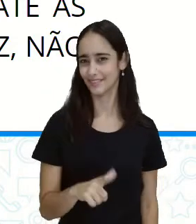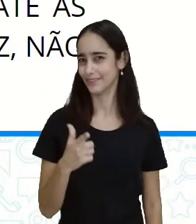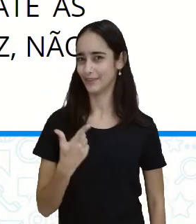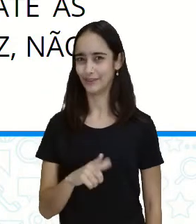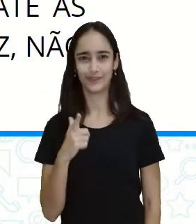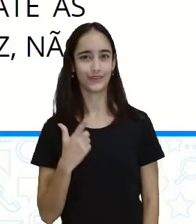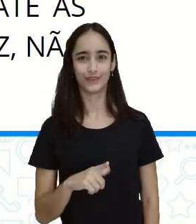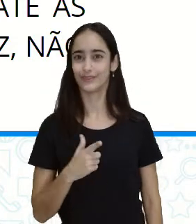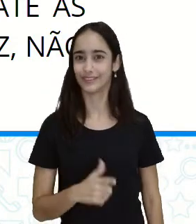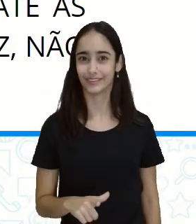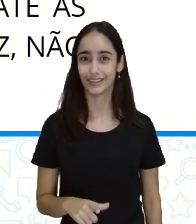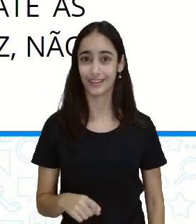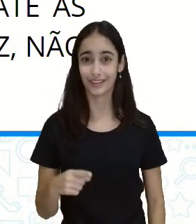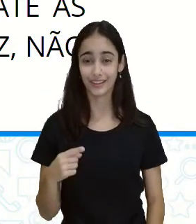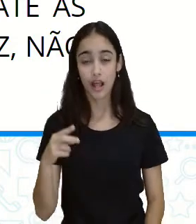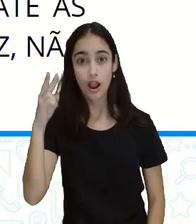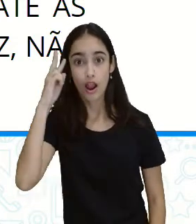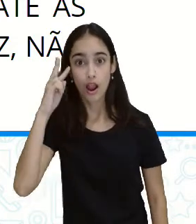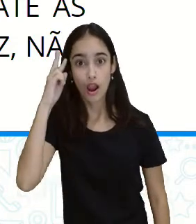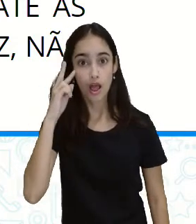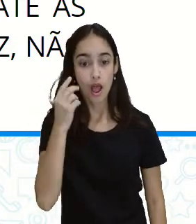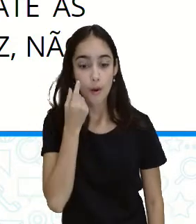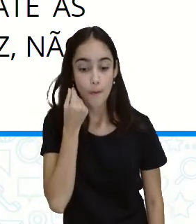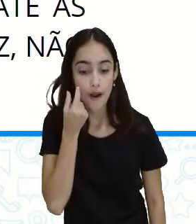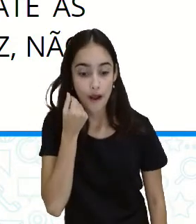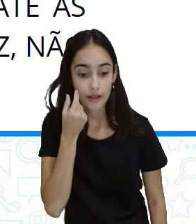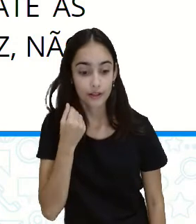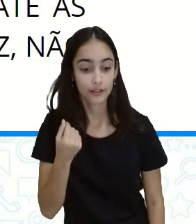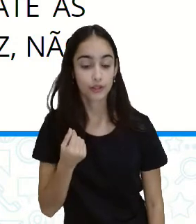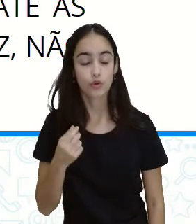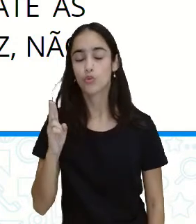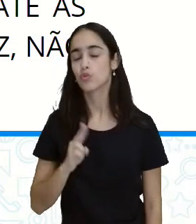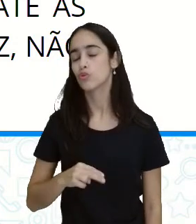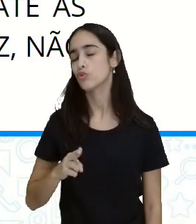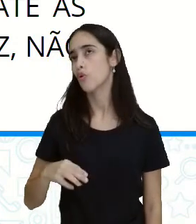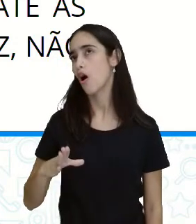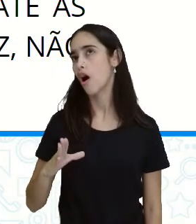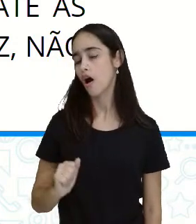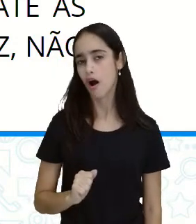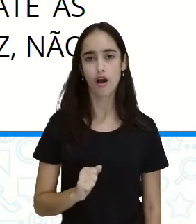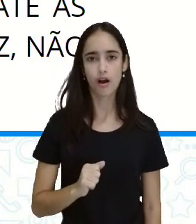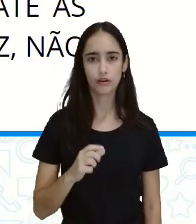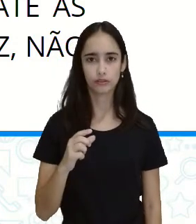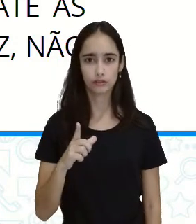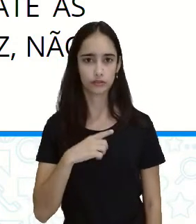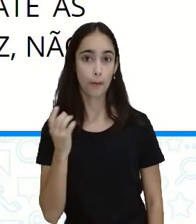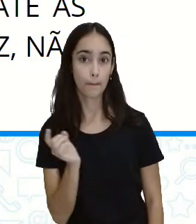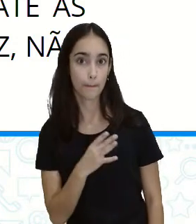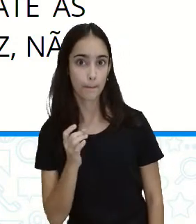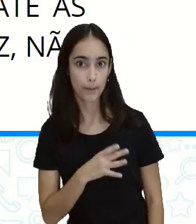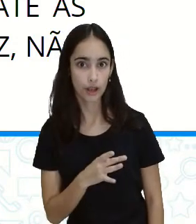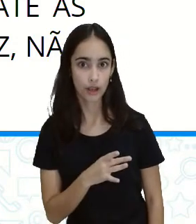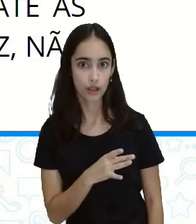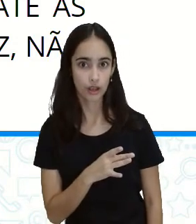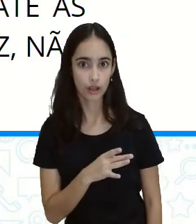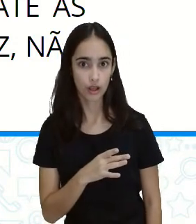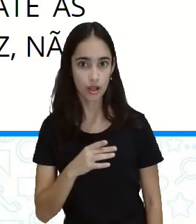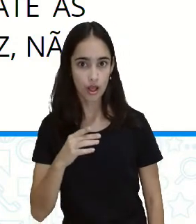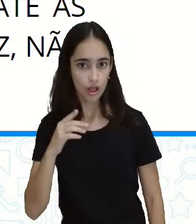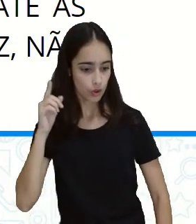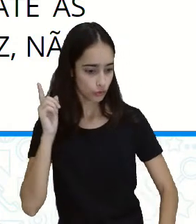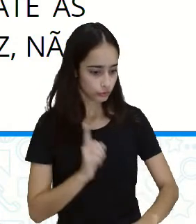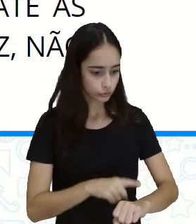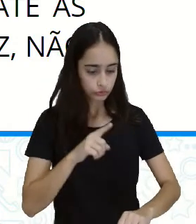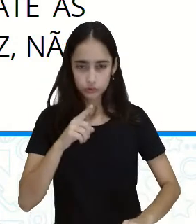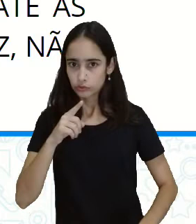sempre o ingênuo? Então ele não teve medo nenhum. Nesse momento, apareceu um galo e